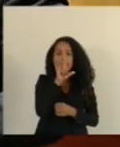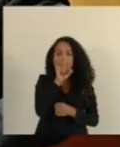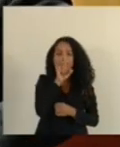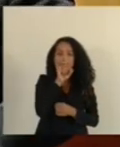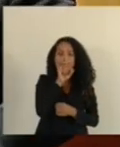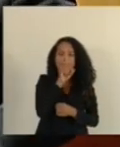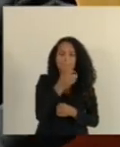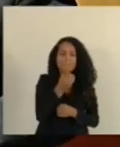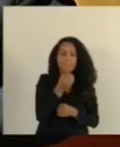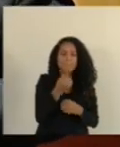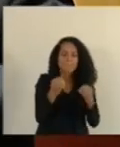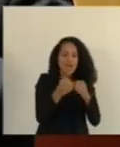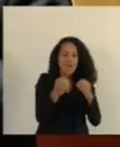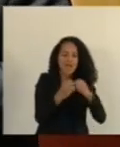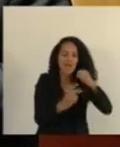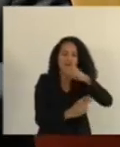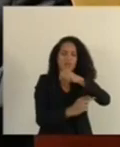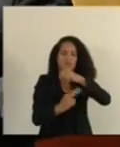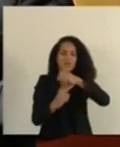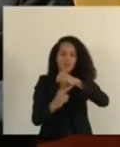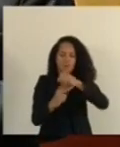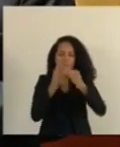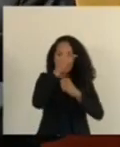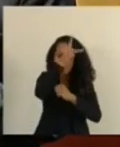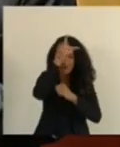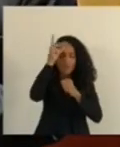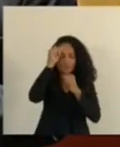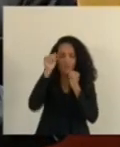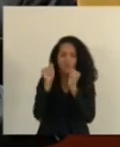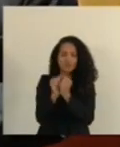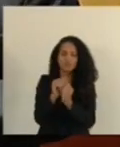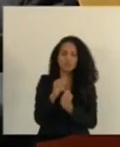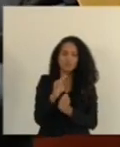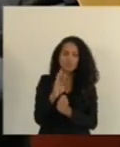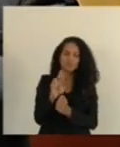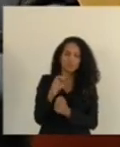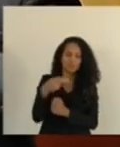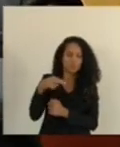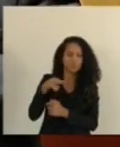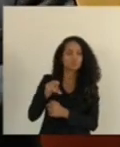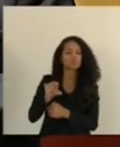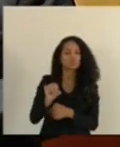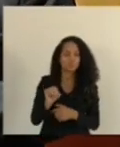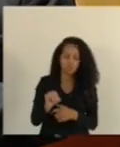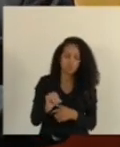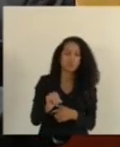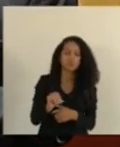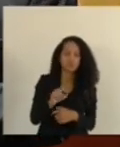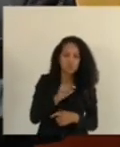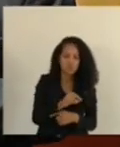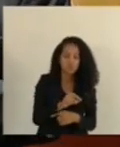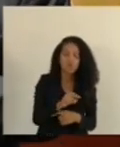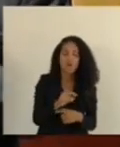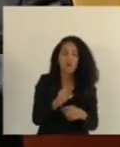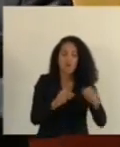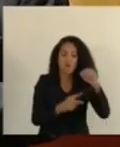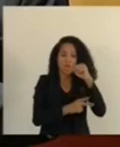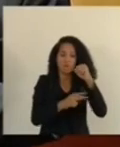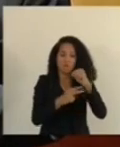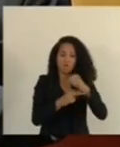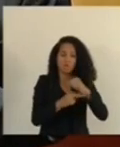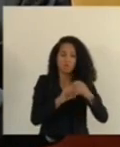da ponte com o prefeito Bruno de Pedro Canário uma vez que está completamente intransitável